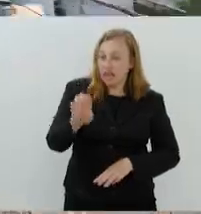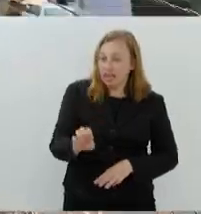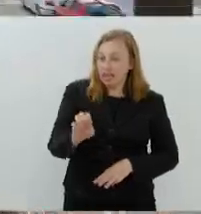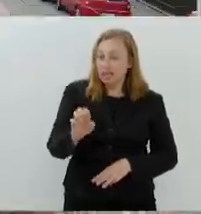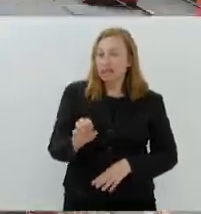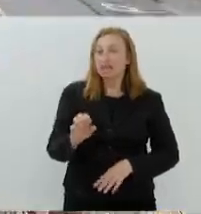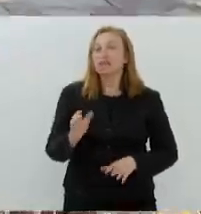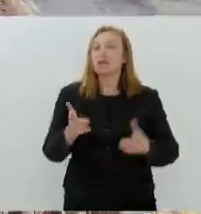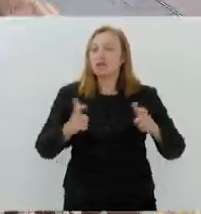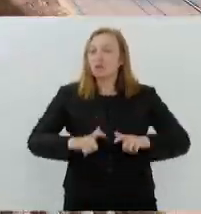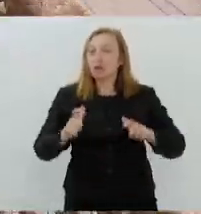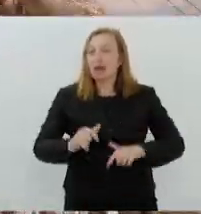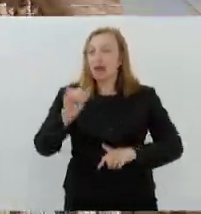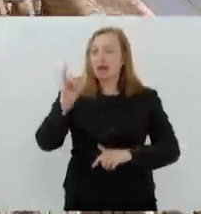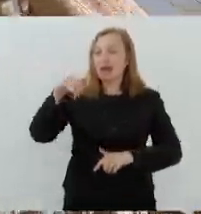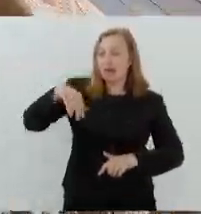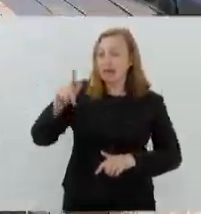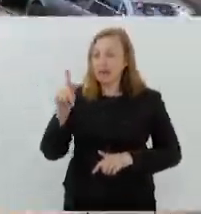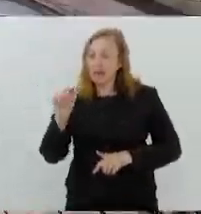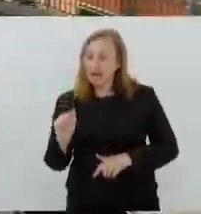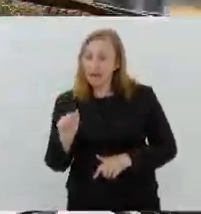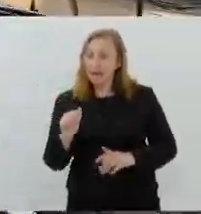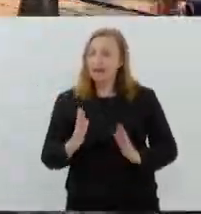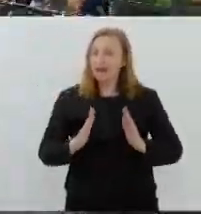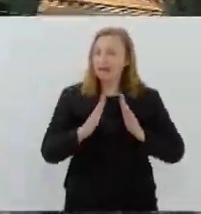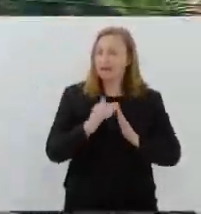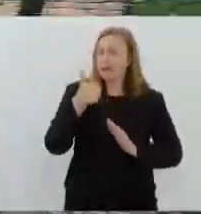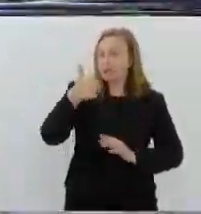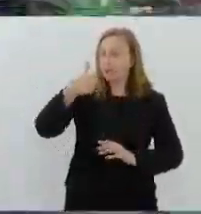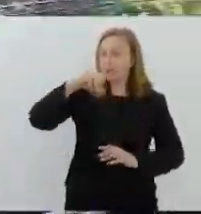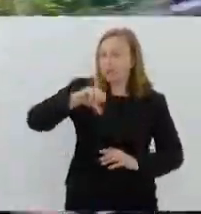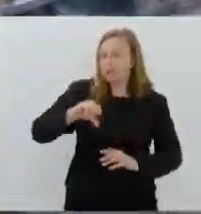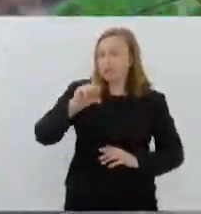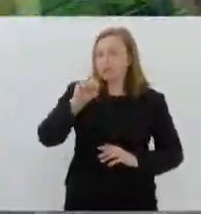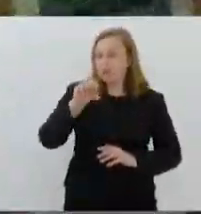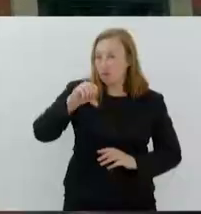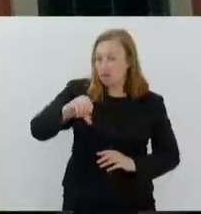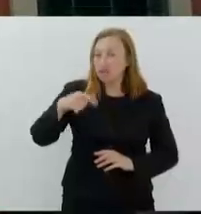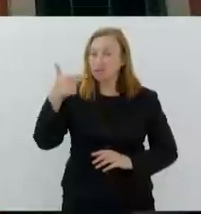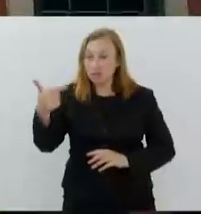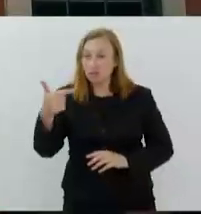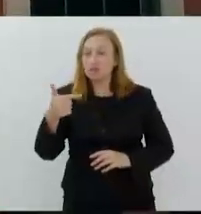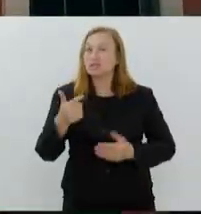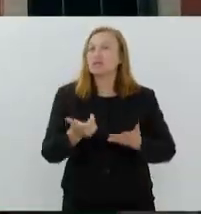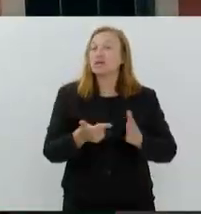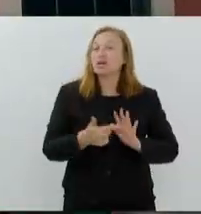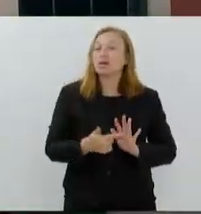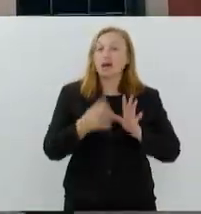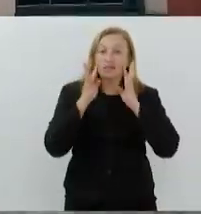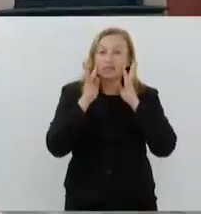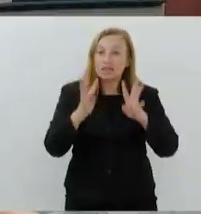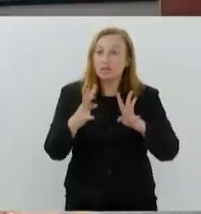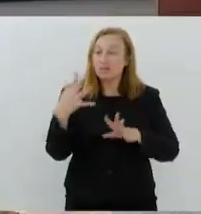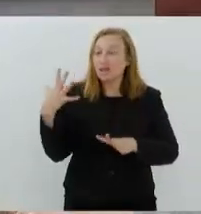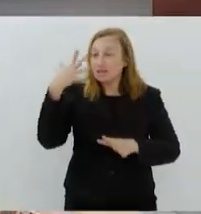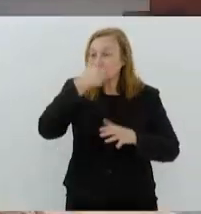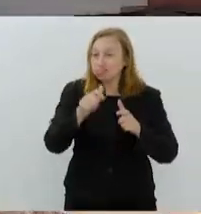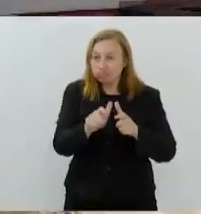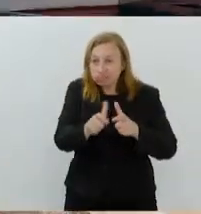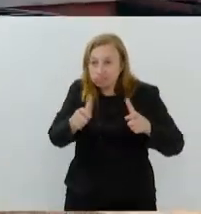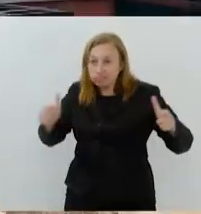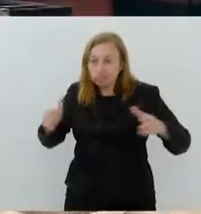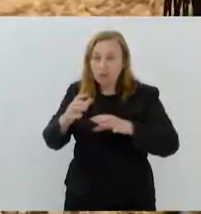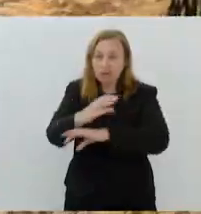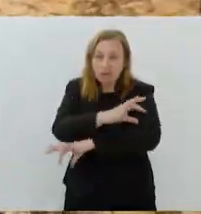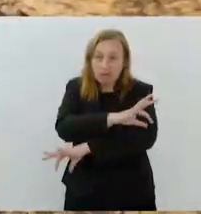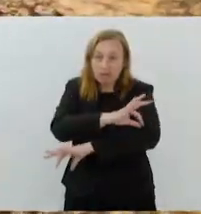Engá, está sediado num casarão de 1892, que chama a atenção pela beleza de sua arquitetura.